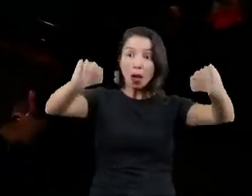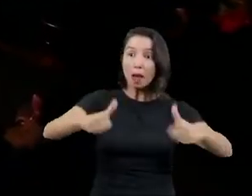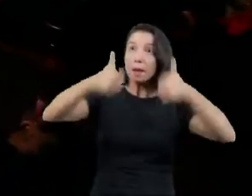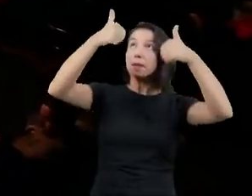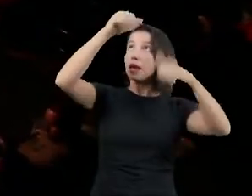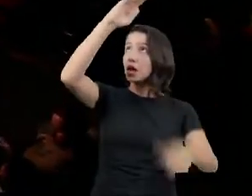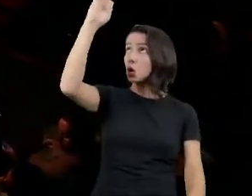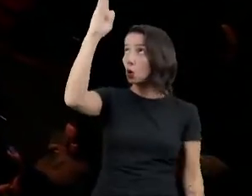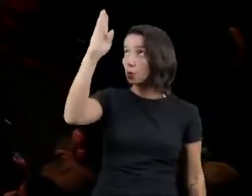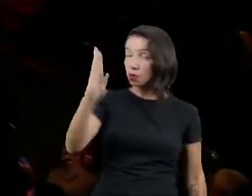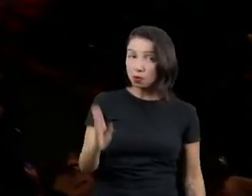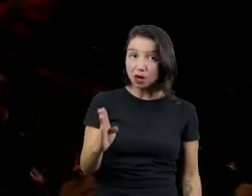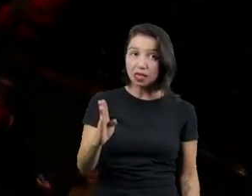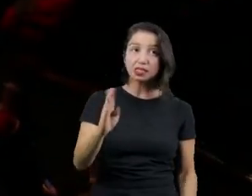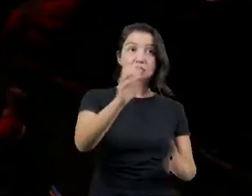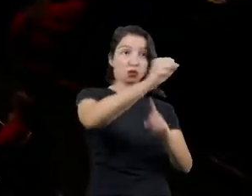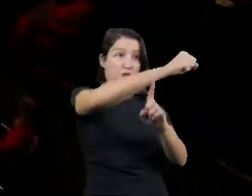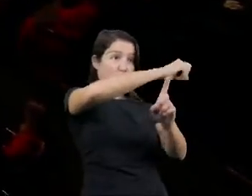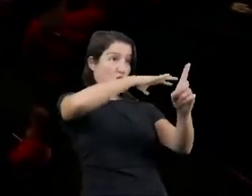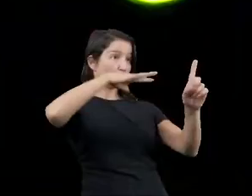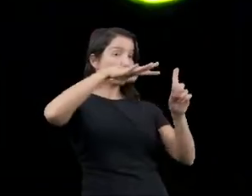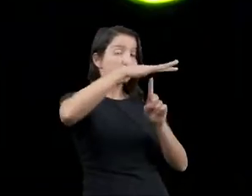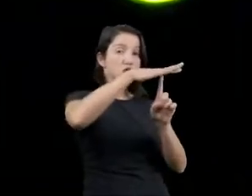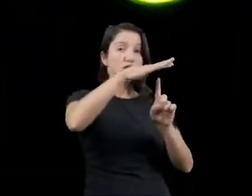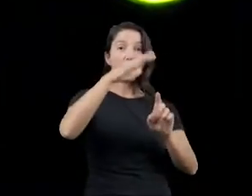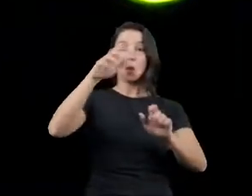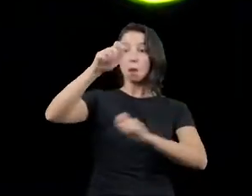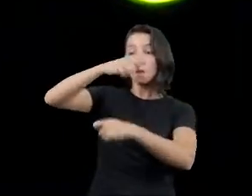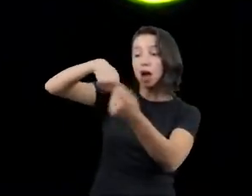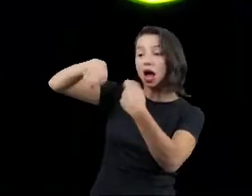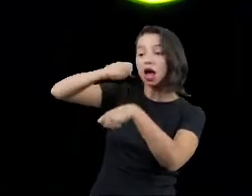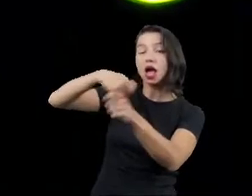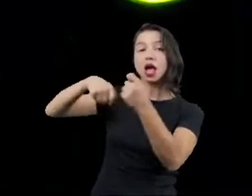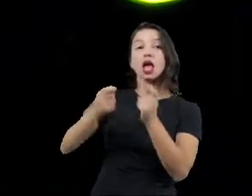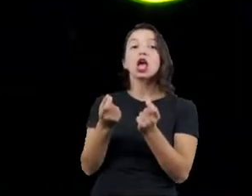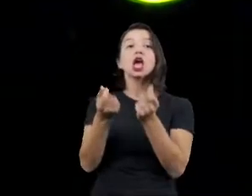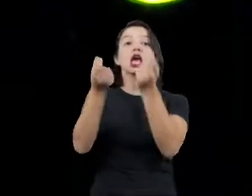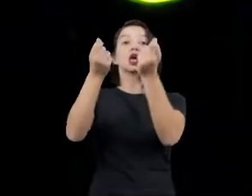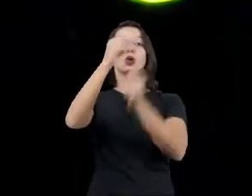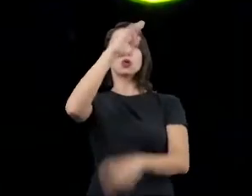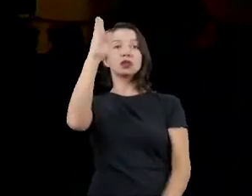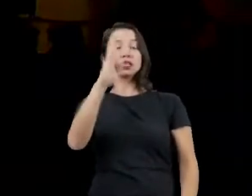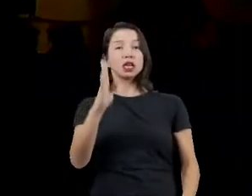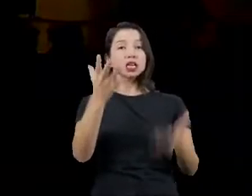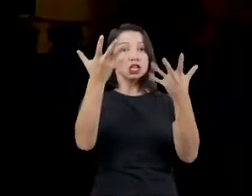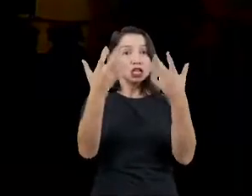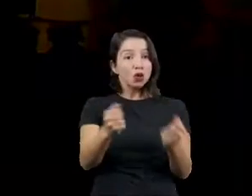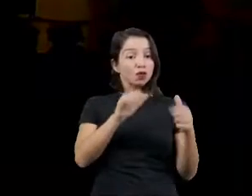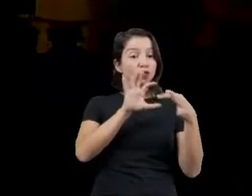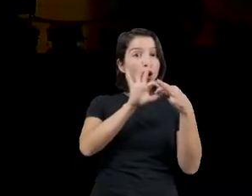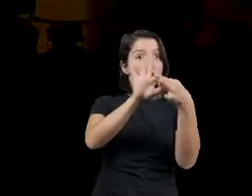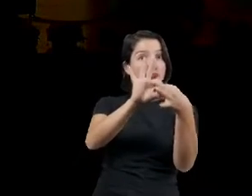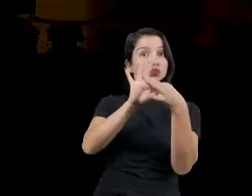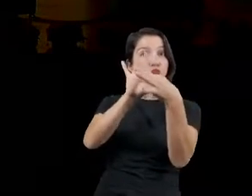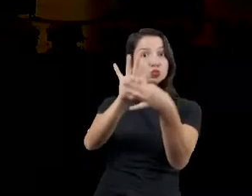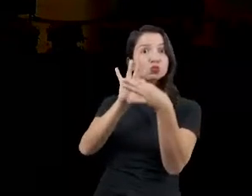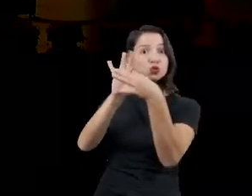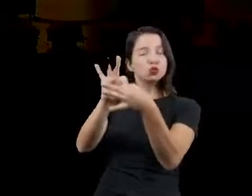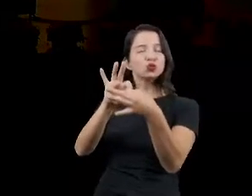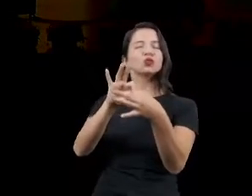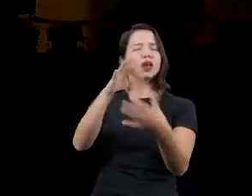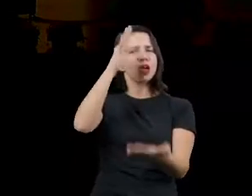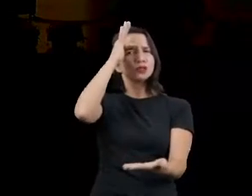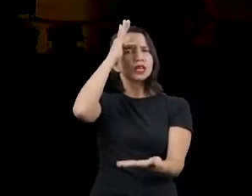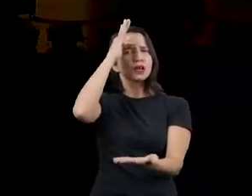economia. Vamos juntos nesse trabalho. Eu tenho fé e peço a Deus que guie